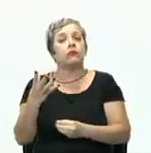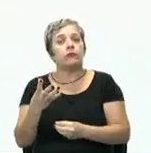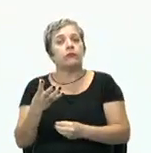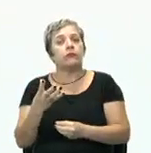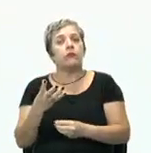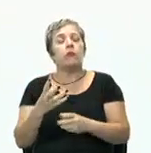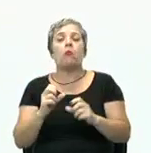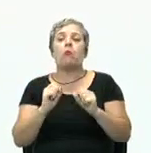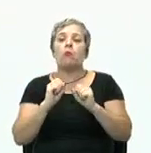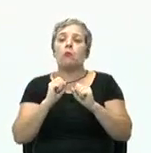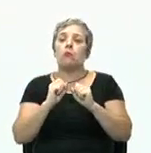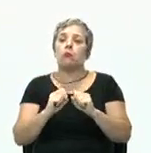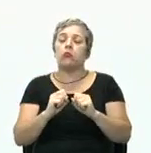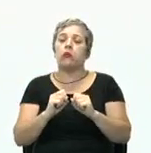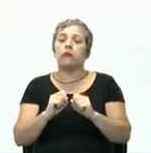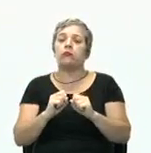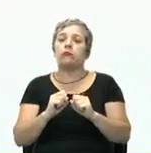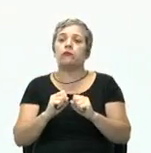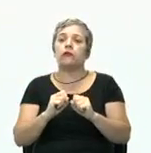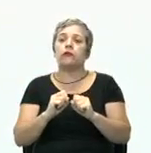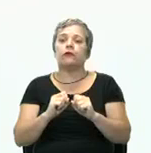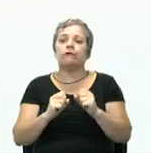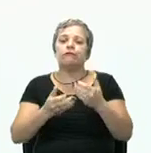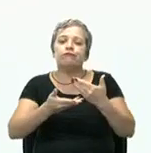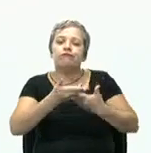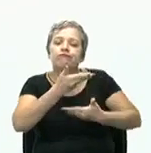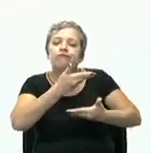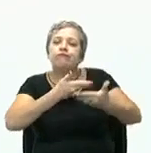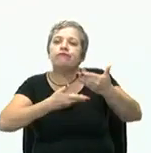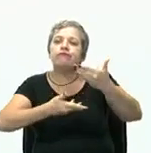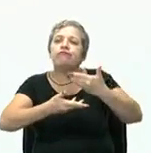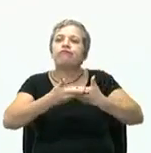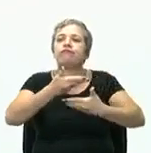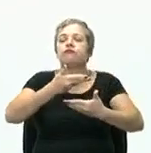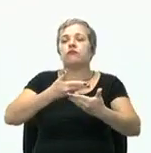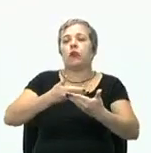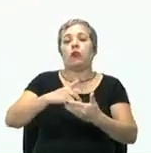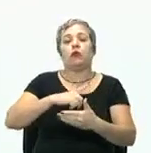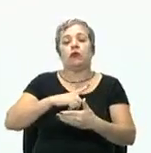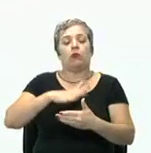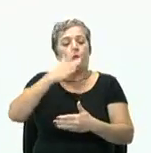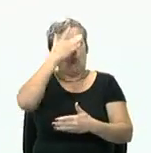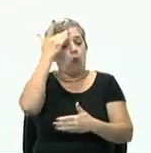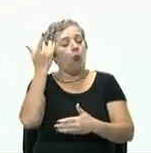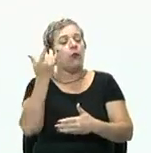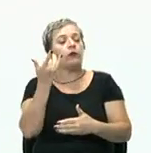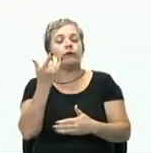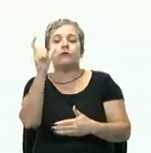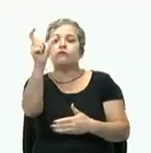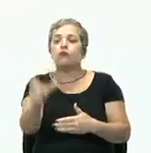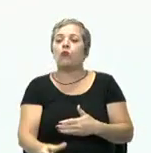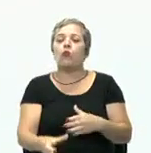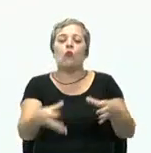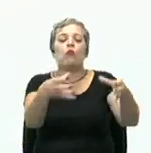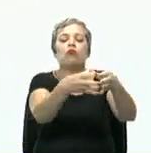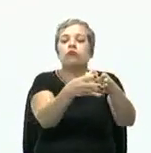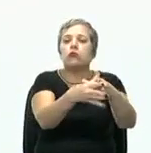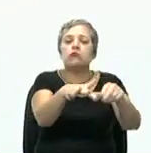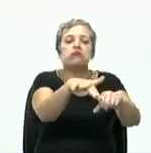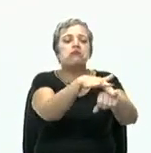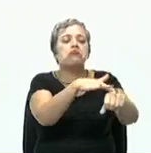Posso fazer isso por meio do quê? No feedback, eu posso passar feedback para as pessoas, para os indivíduos, para os grupos,